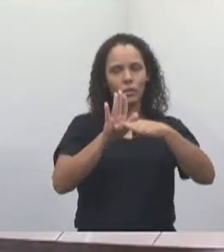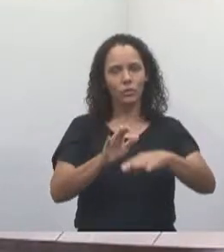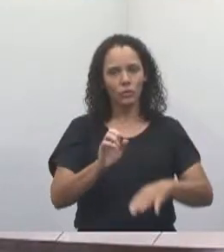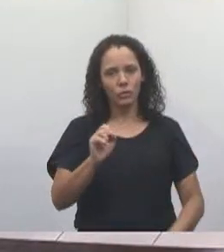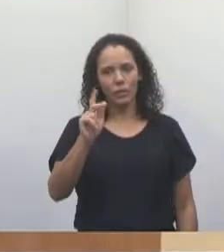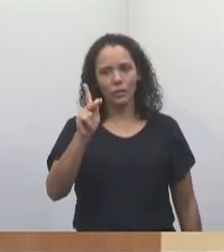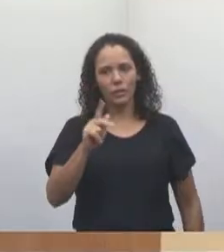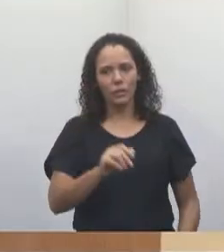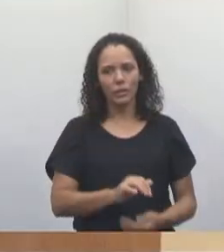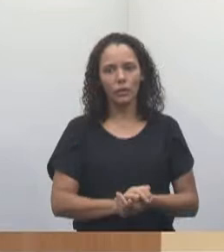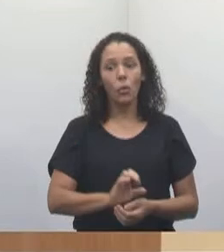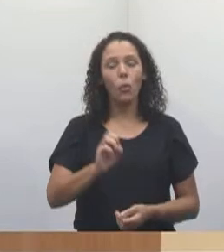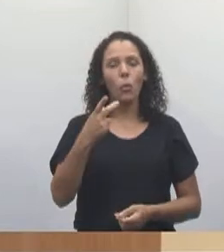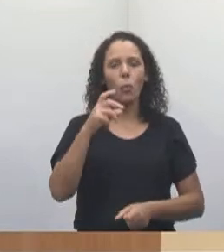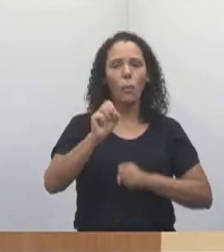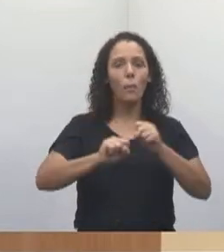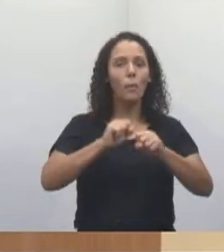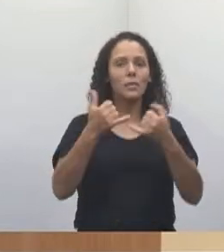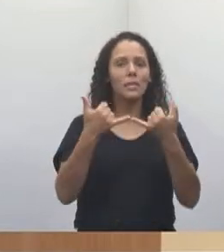Uma bicicleta elétrica, Valmir.